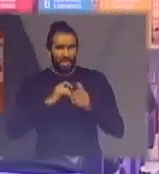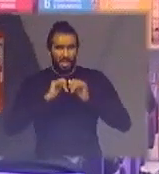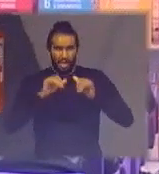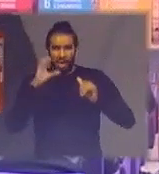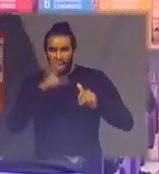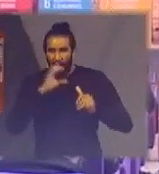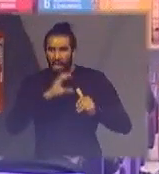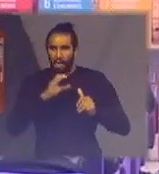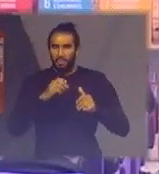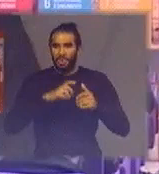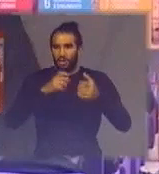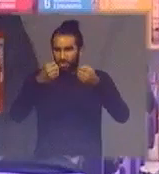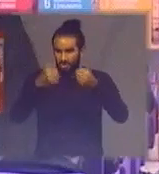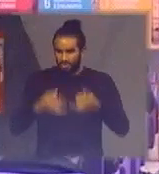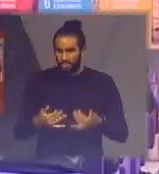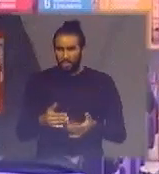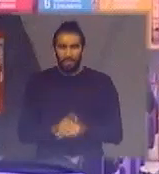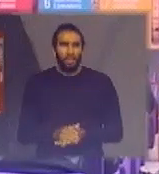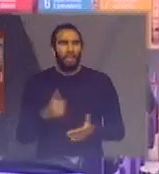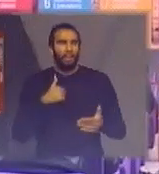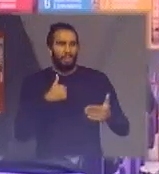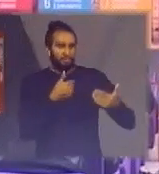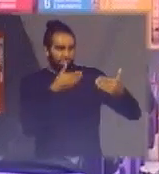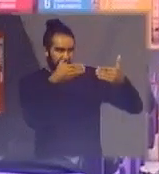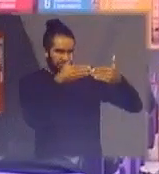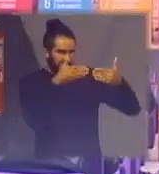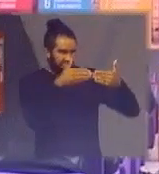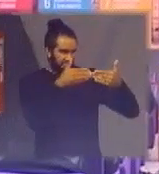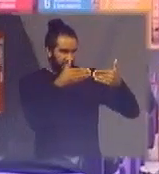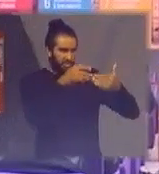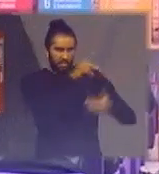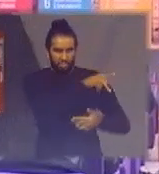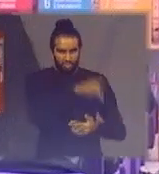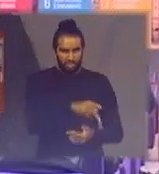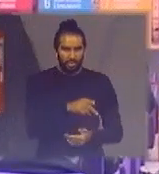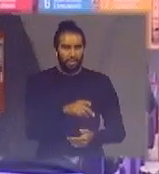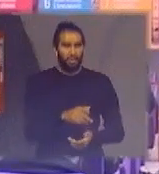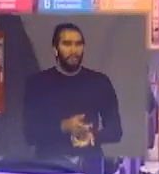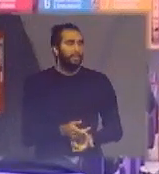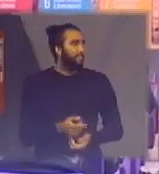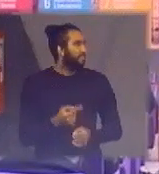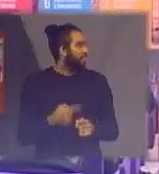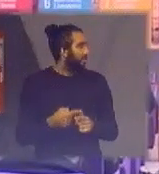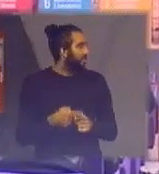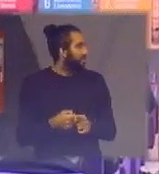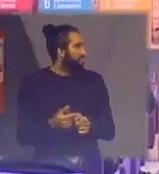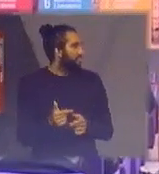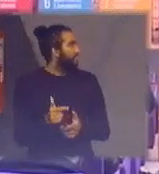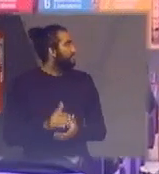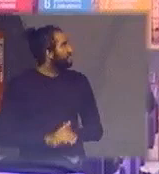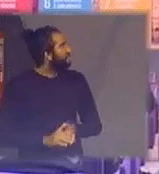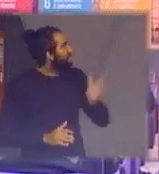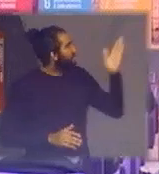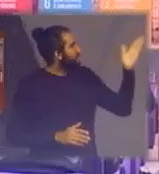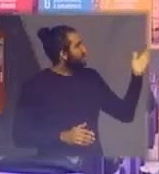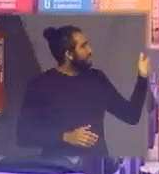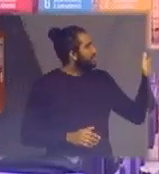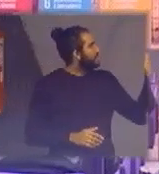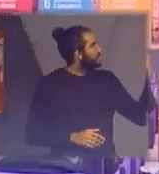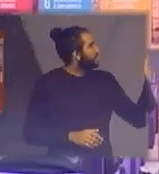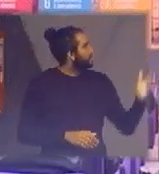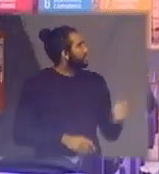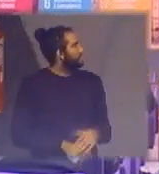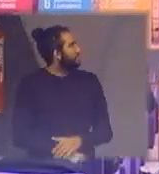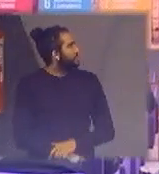para explicar isso daqui concordo com o professor é uma questão logística não vou nem vamos lá no fluxo do lixo eletrônico os catadores